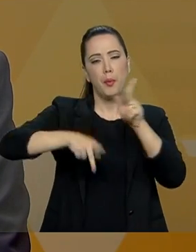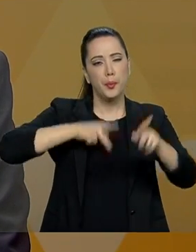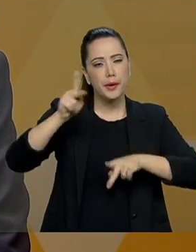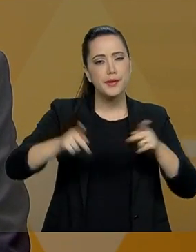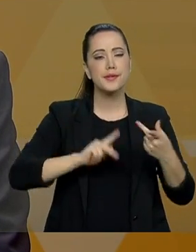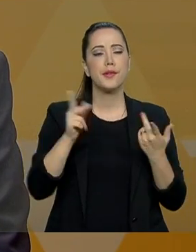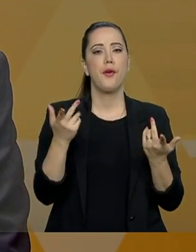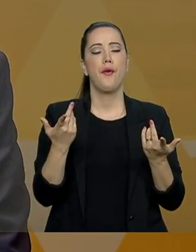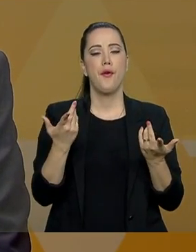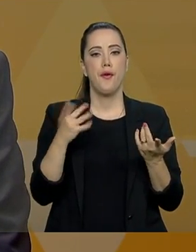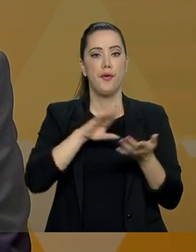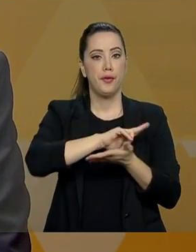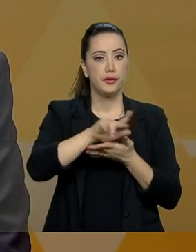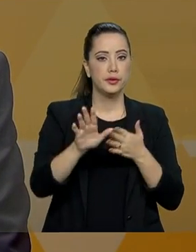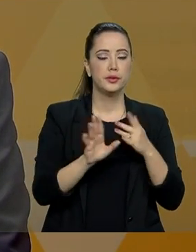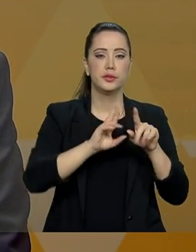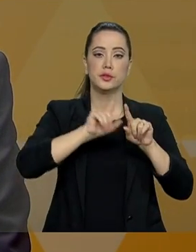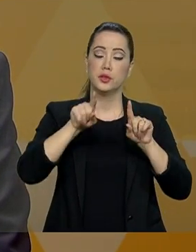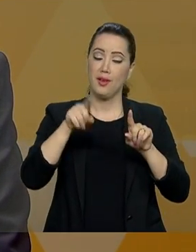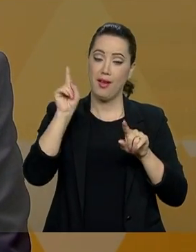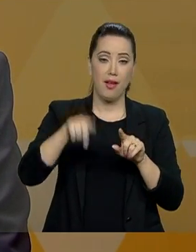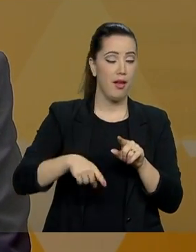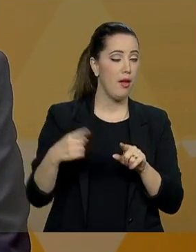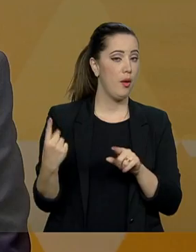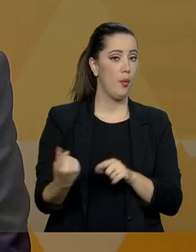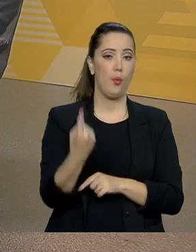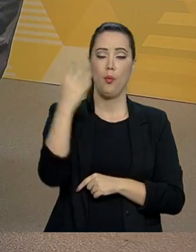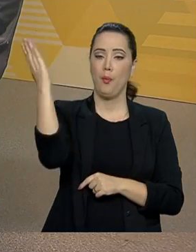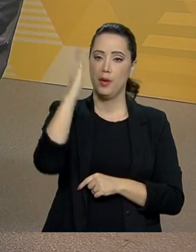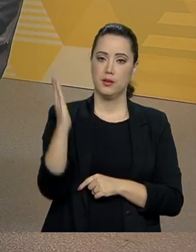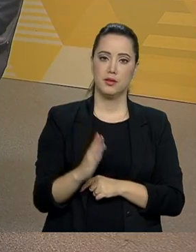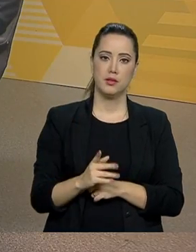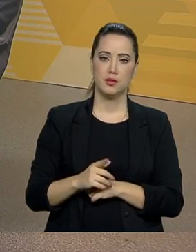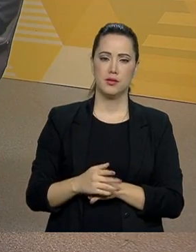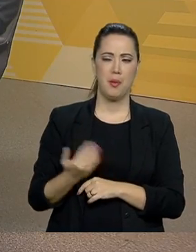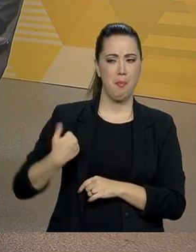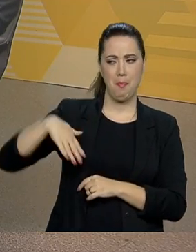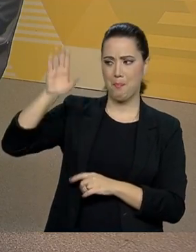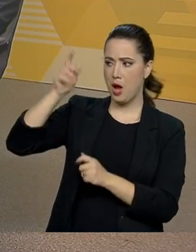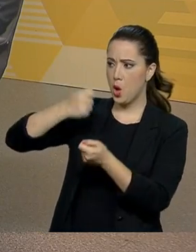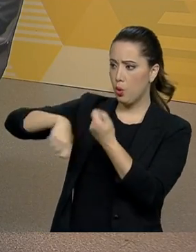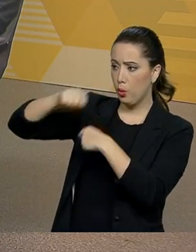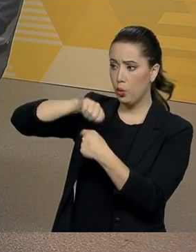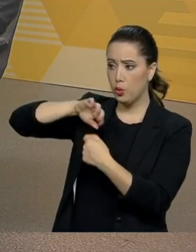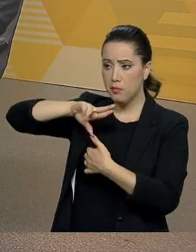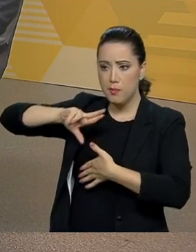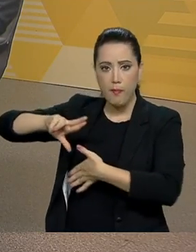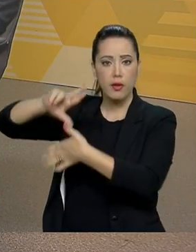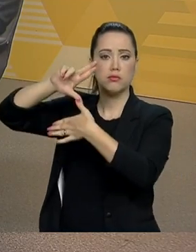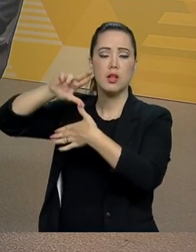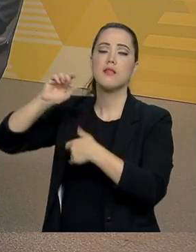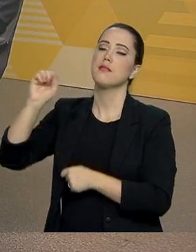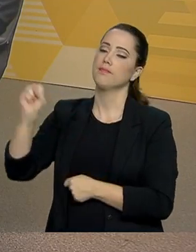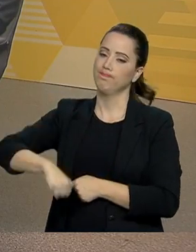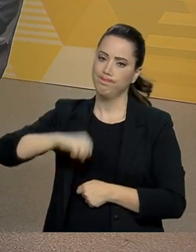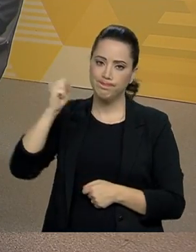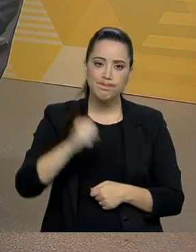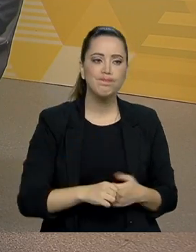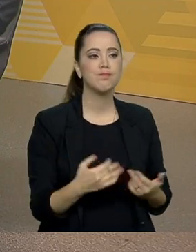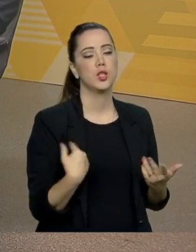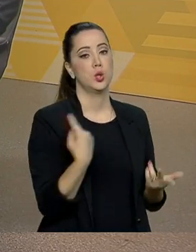respeitável, é o Brasil. A maior economia da América Latina. Então, certamente, nós estamos chamando a atenção.